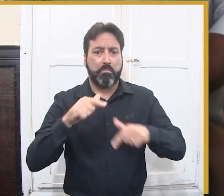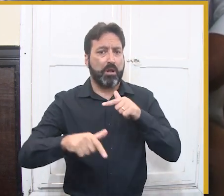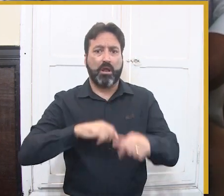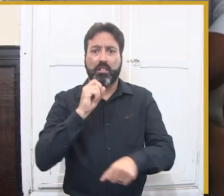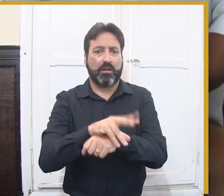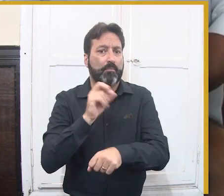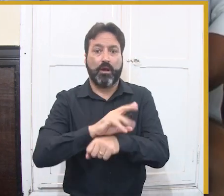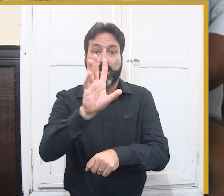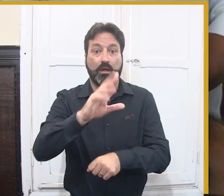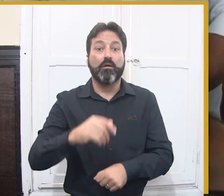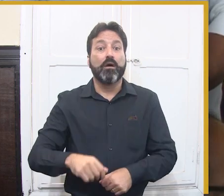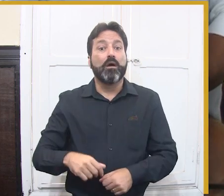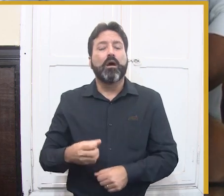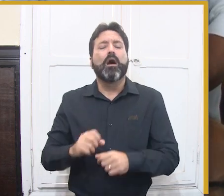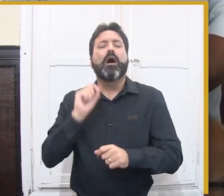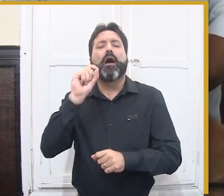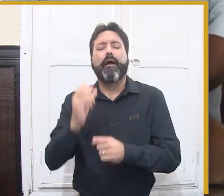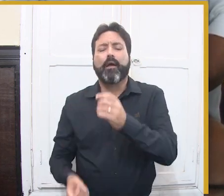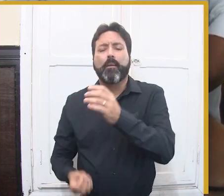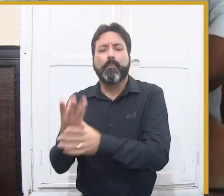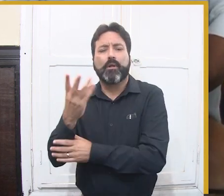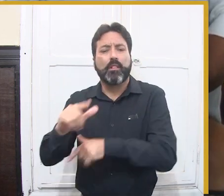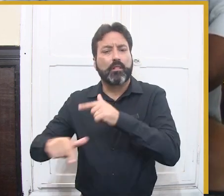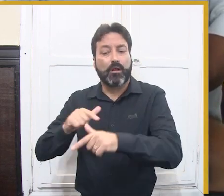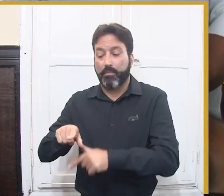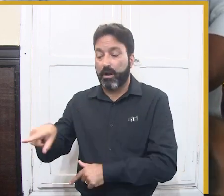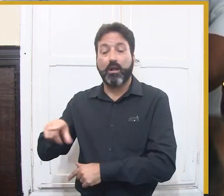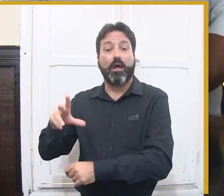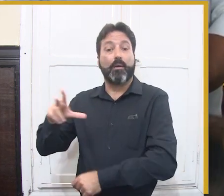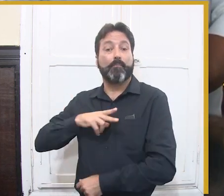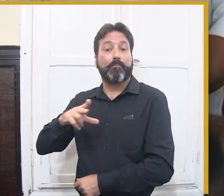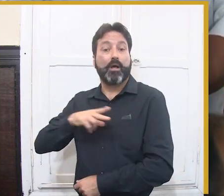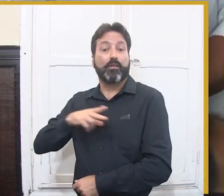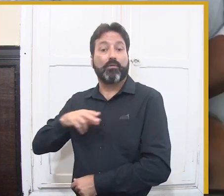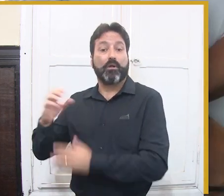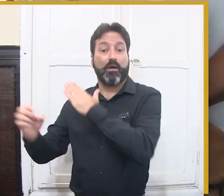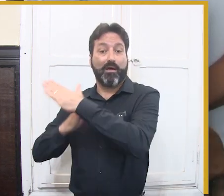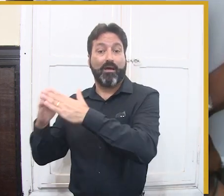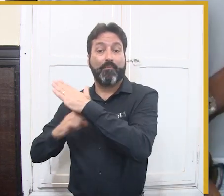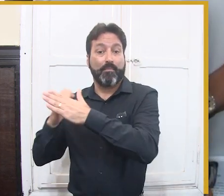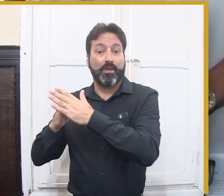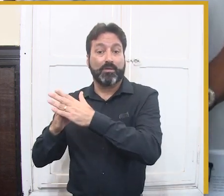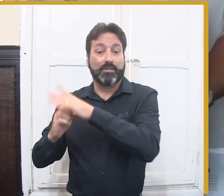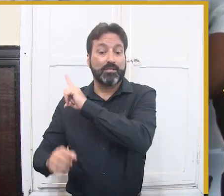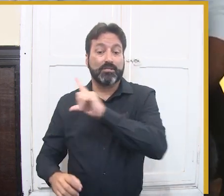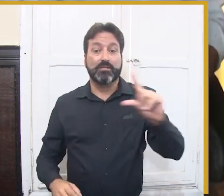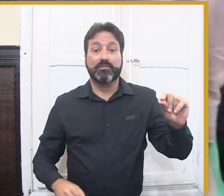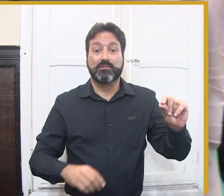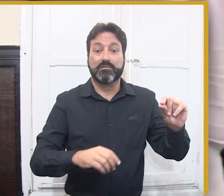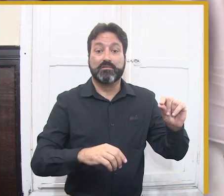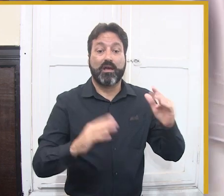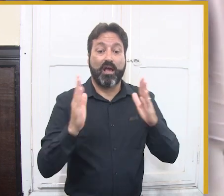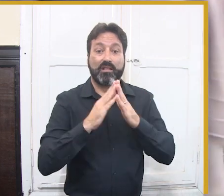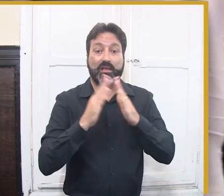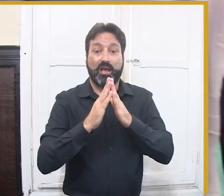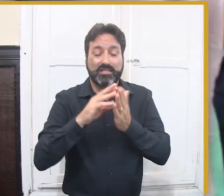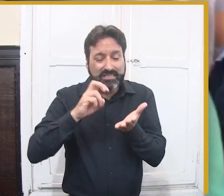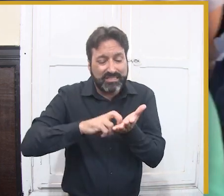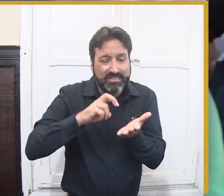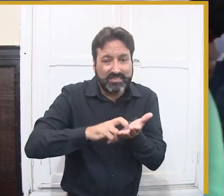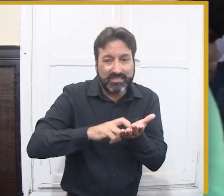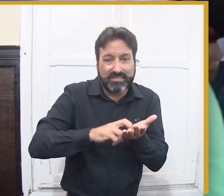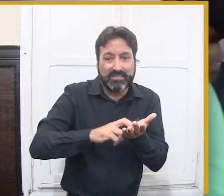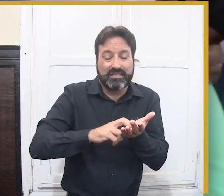na maioria das vezes, o poder público funciona como um indutor. O poder público não gera riqueza, ele não cria riqueza,